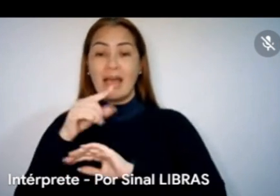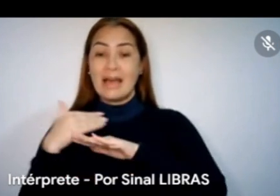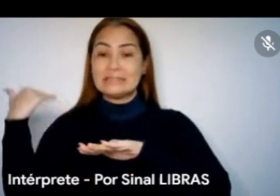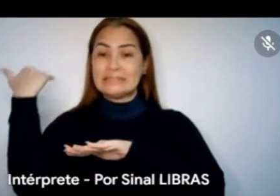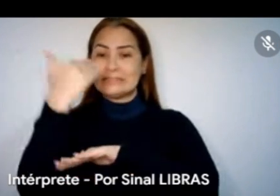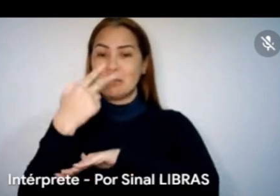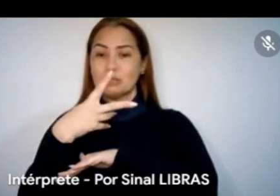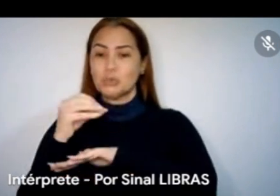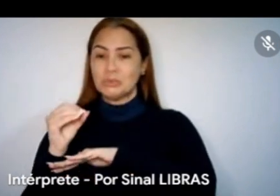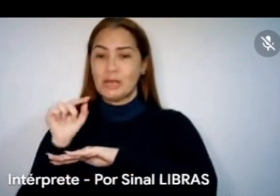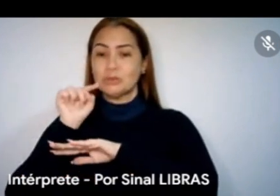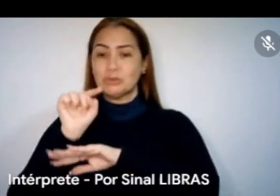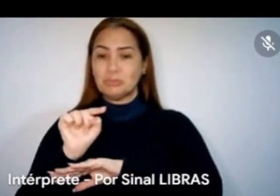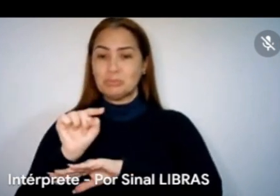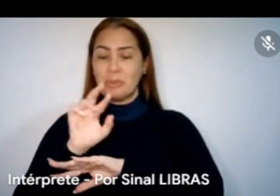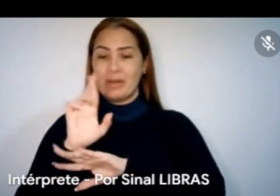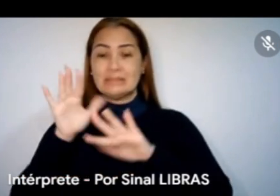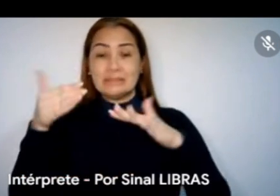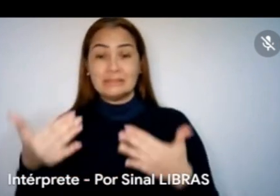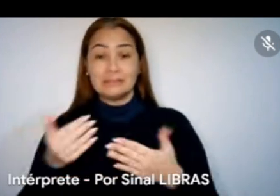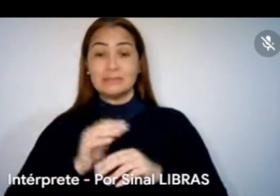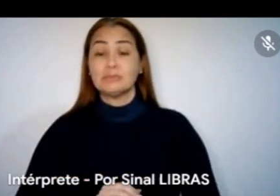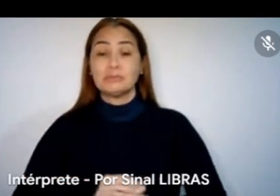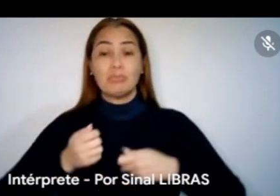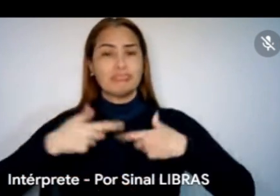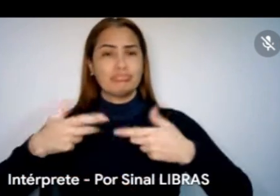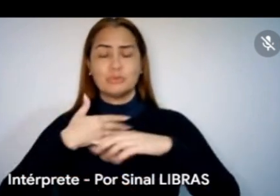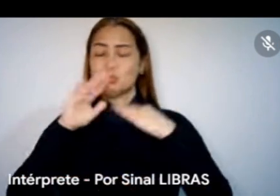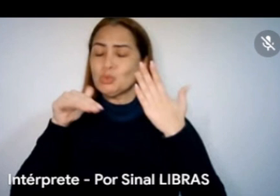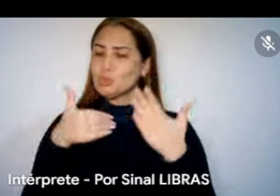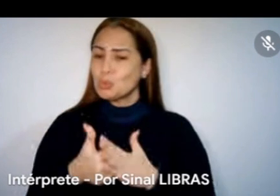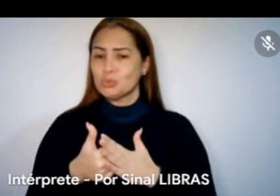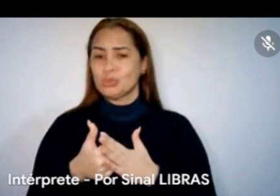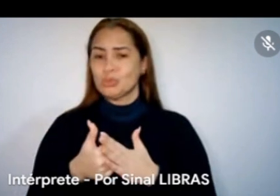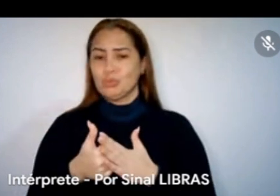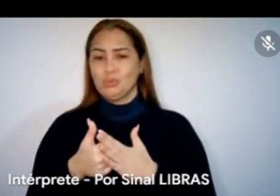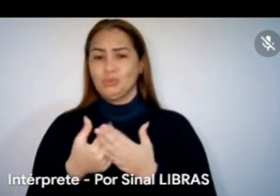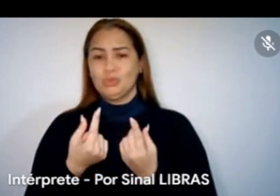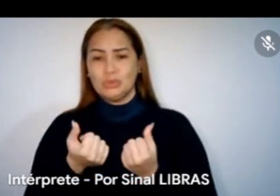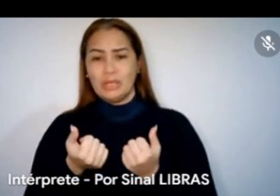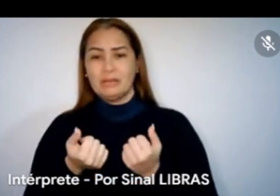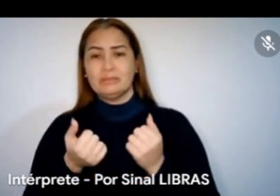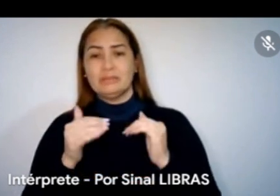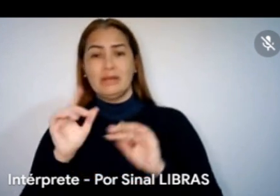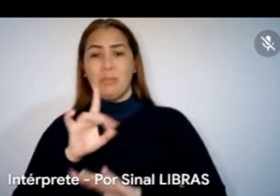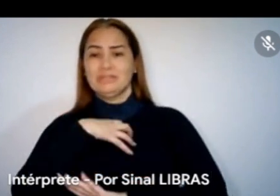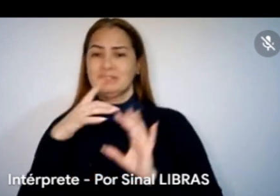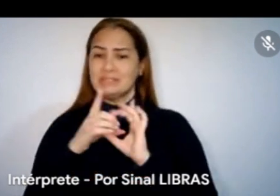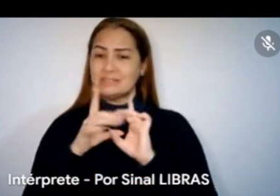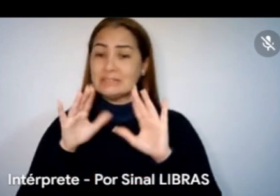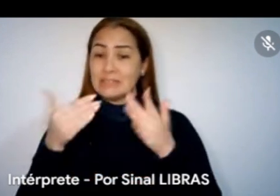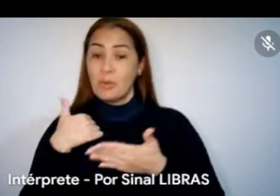todinho e o dinheiro não é distribuído de forma democrática. E aí, isso eu estou pontuando o que está aqui, mas para ser analisado quando for pegando um montante, né?